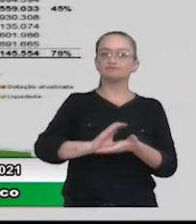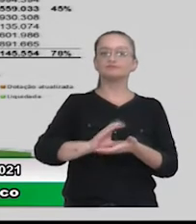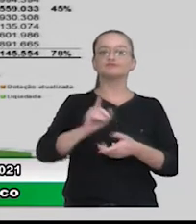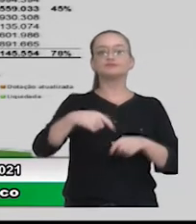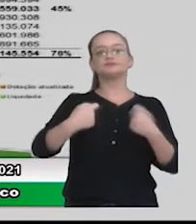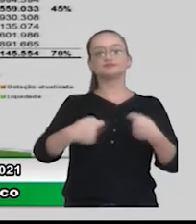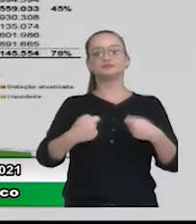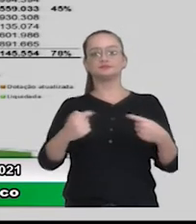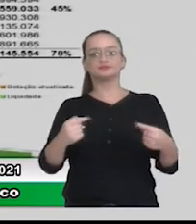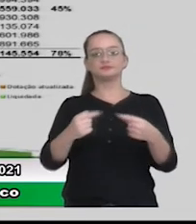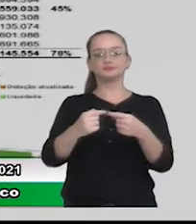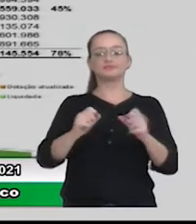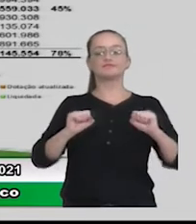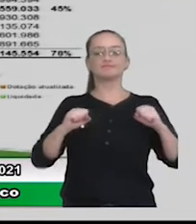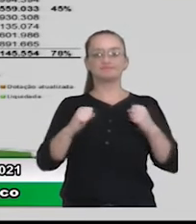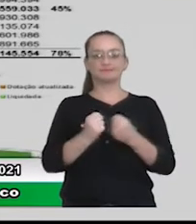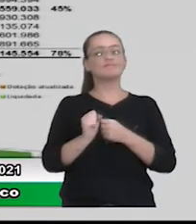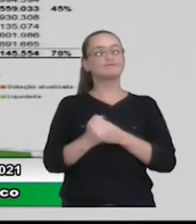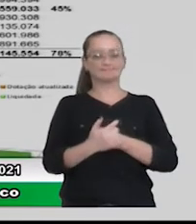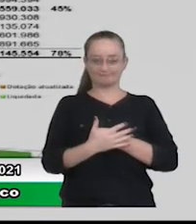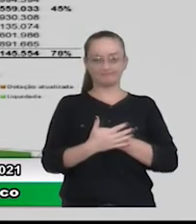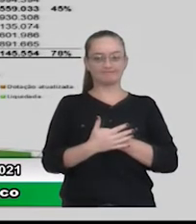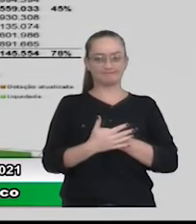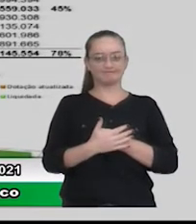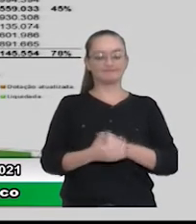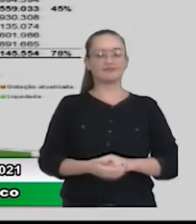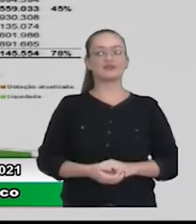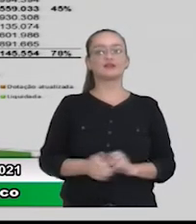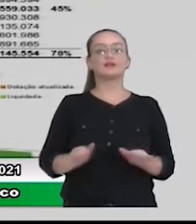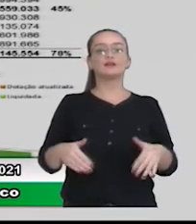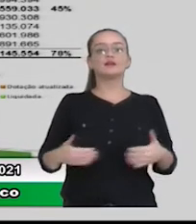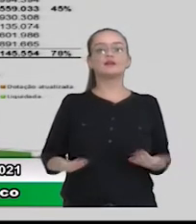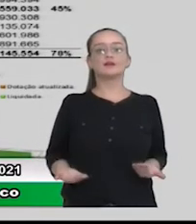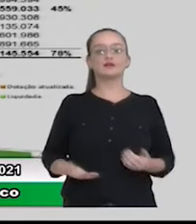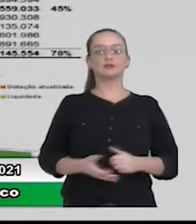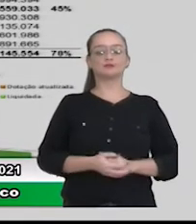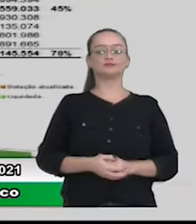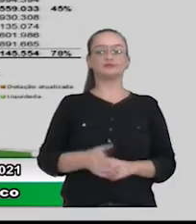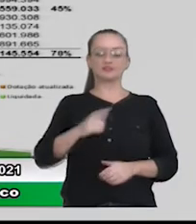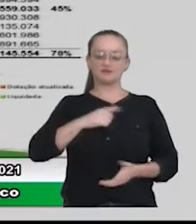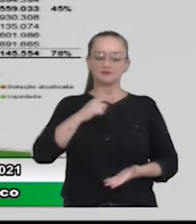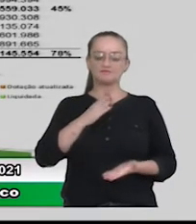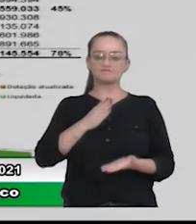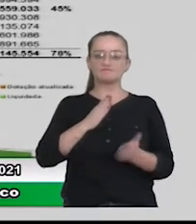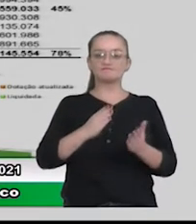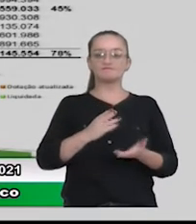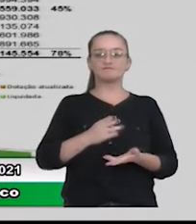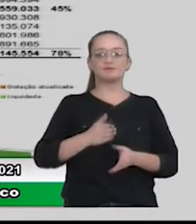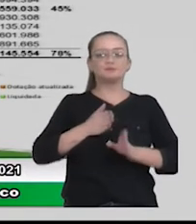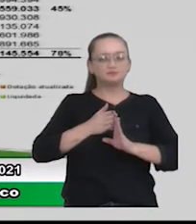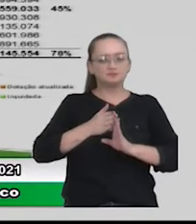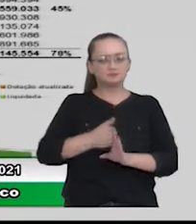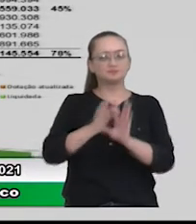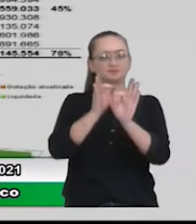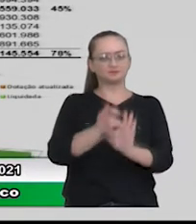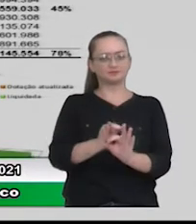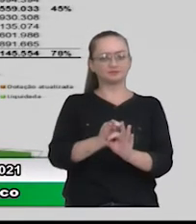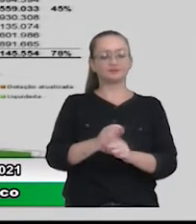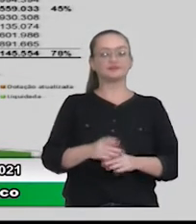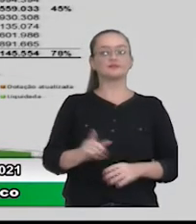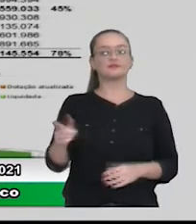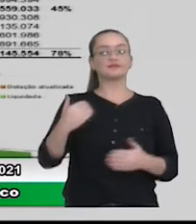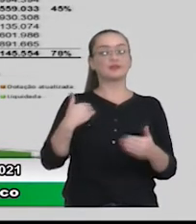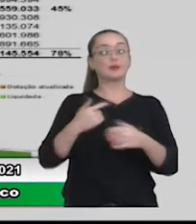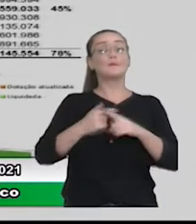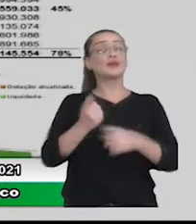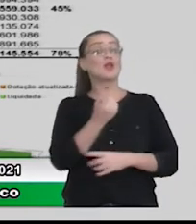necessários no enfrentamento da pandemia. Então, a gente teve um rigor muito grande nesse último exercício, principalmente também porque